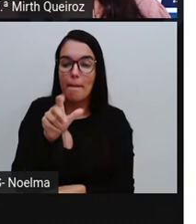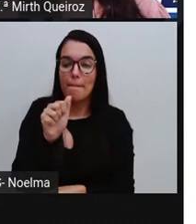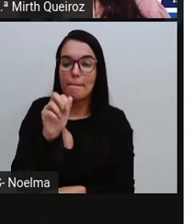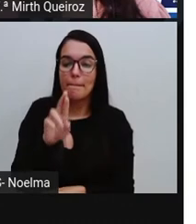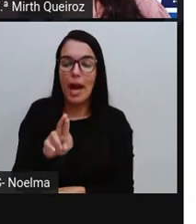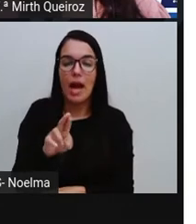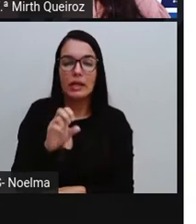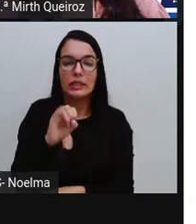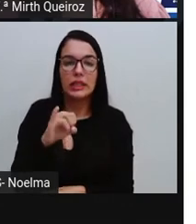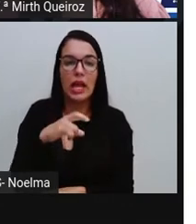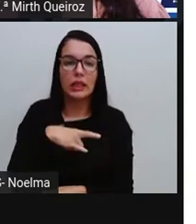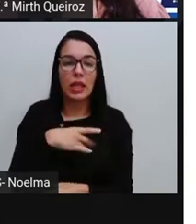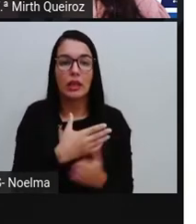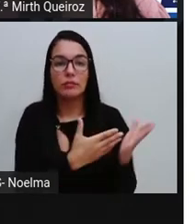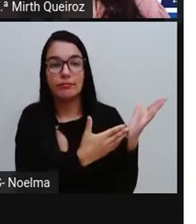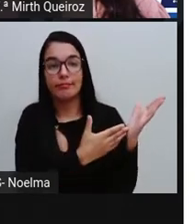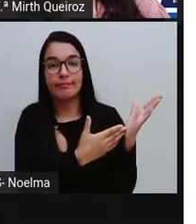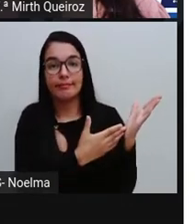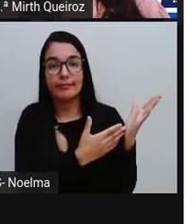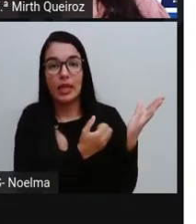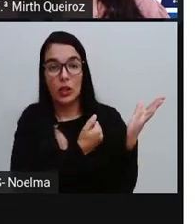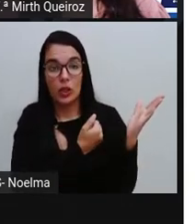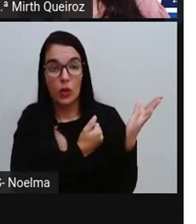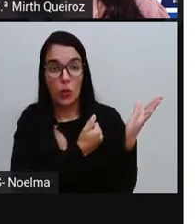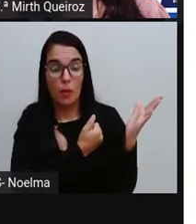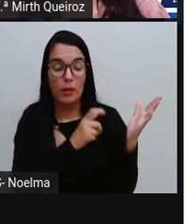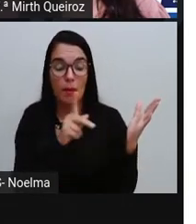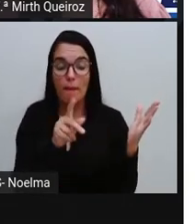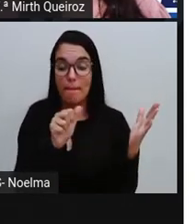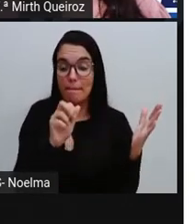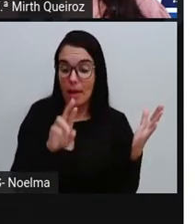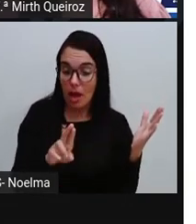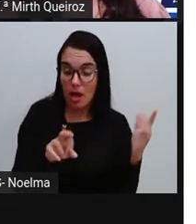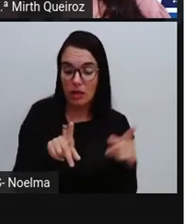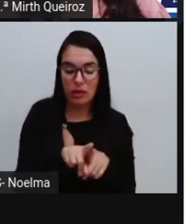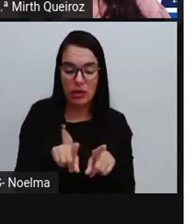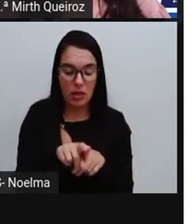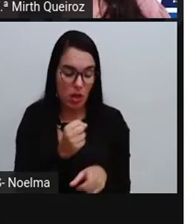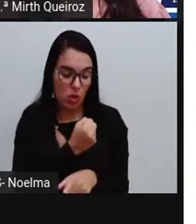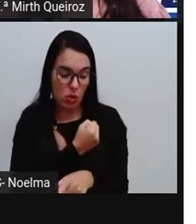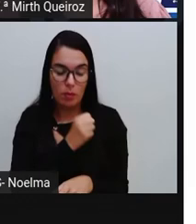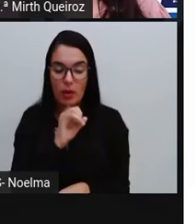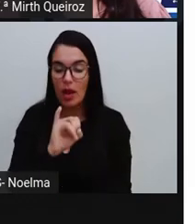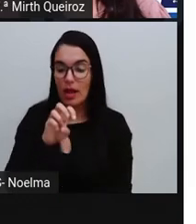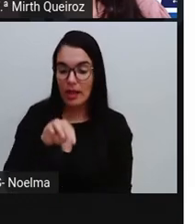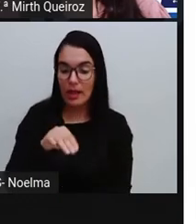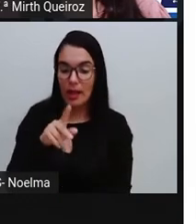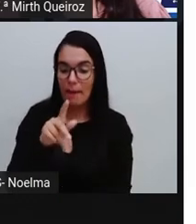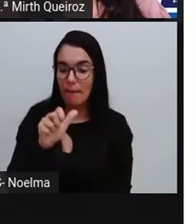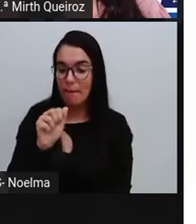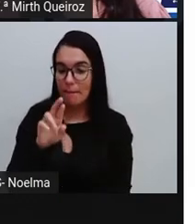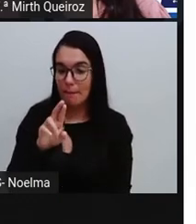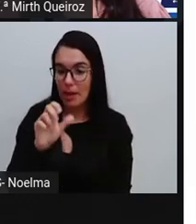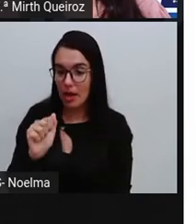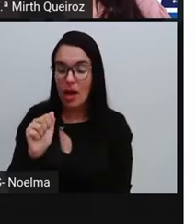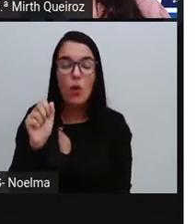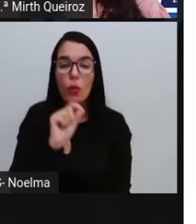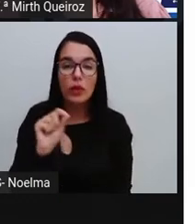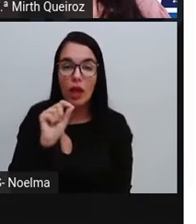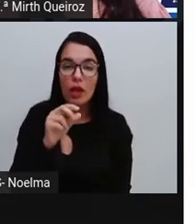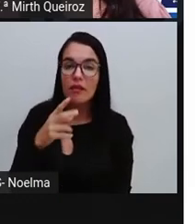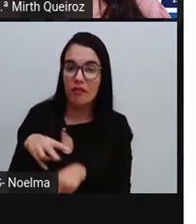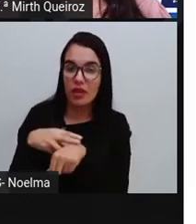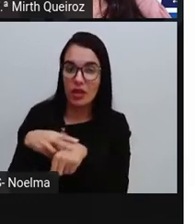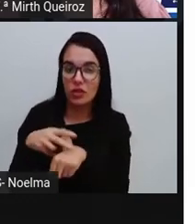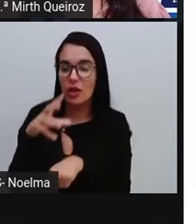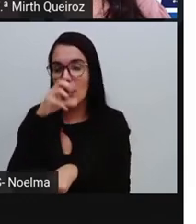nesse saquinho, sendo que a gente tem números pares que estão de cor laranja e números ímpares que estão representados pela cor verde.